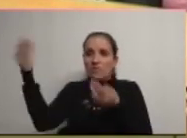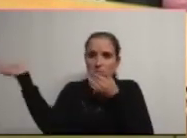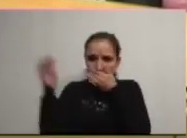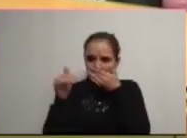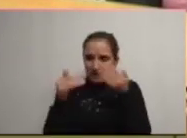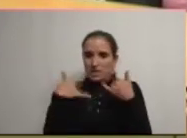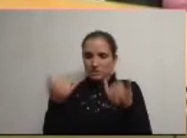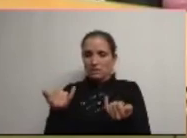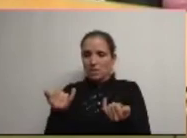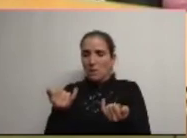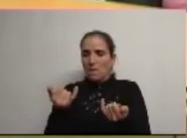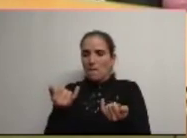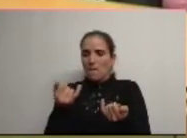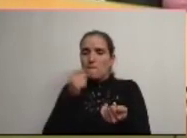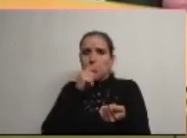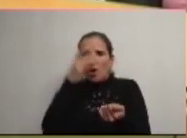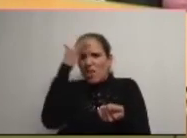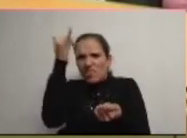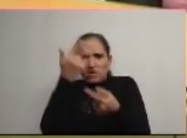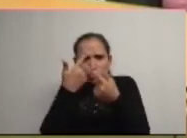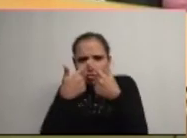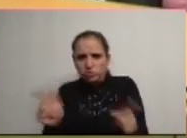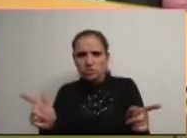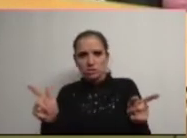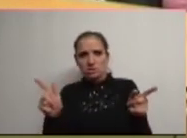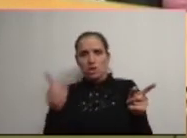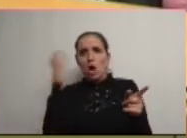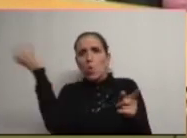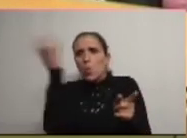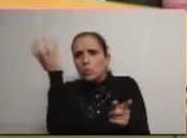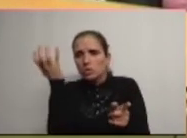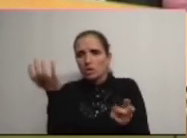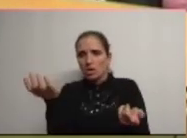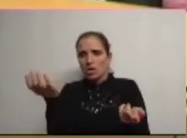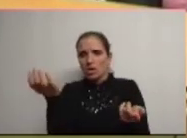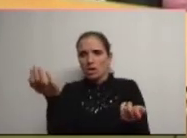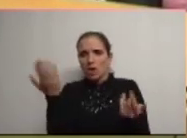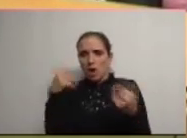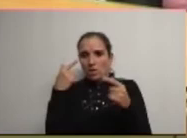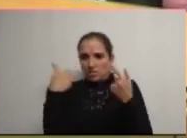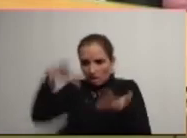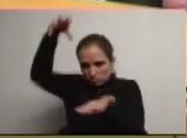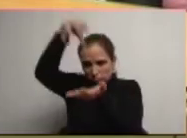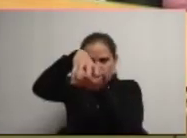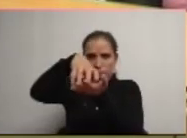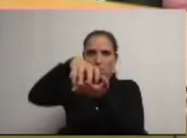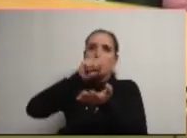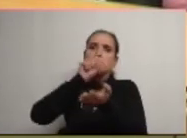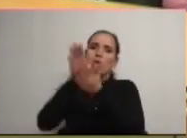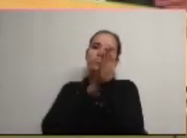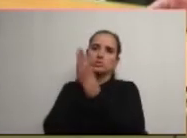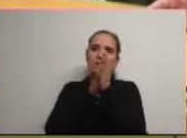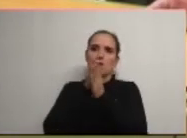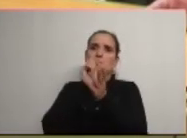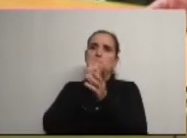a seguir pode ter uma concepção muito diferente de cultura e etc agora tem uma infraestrutura que pode utilizar